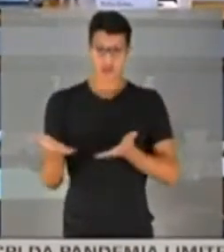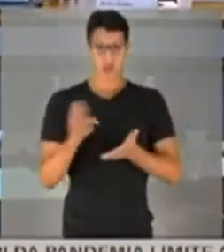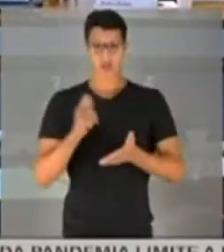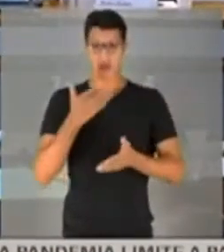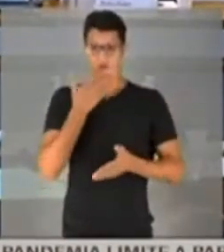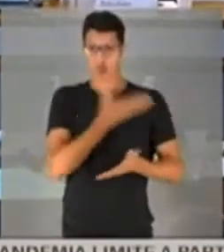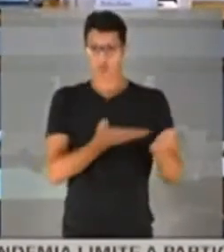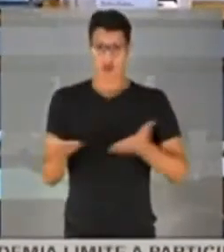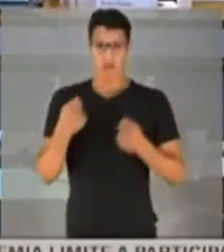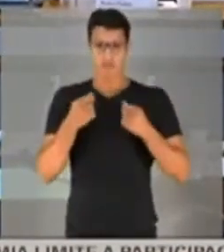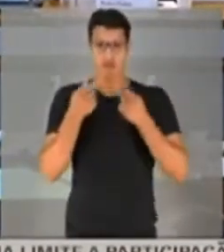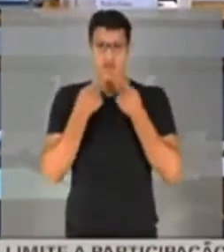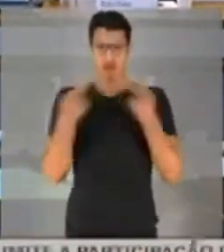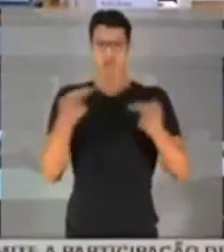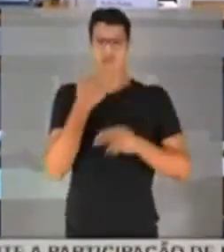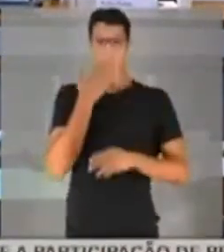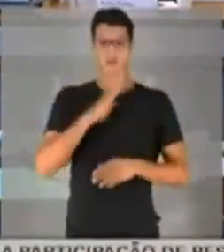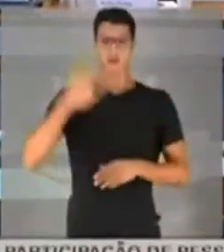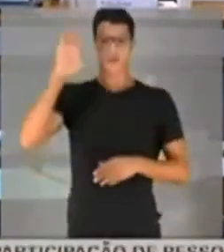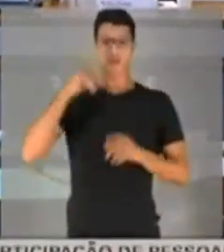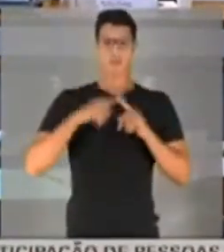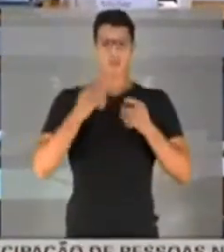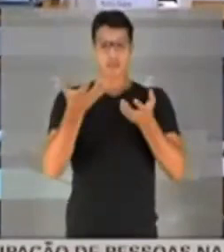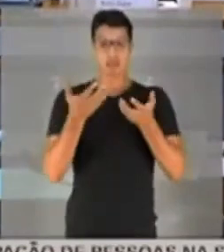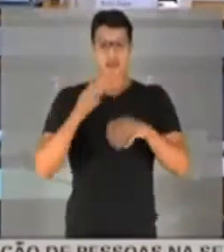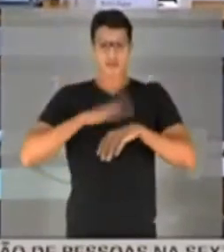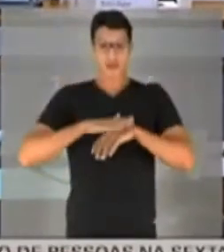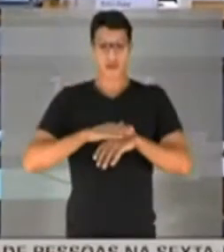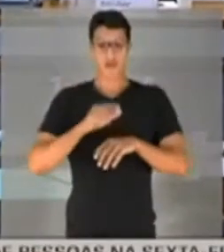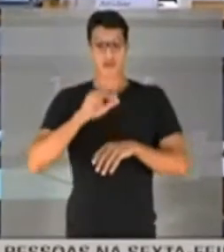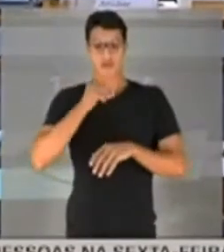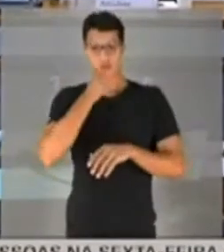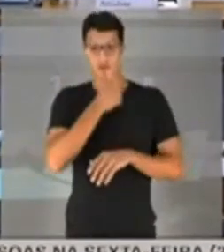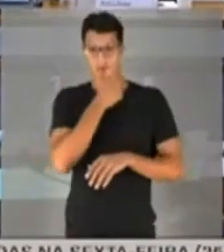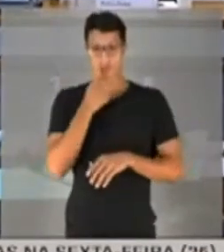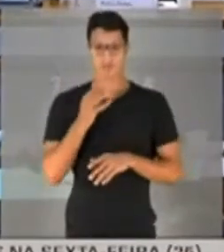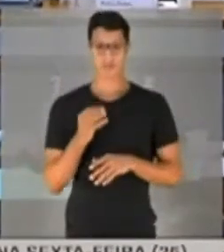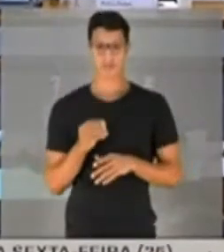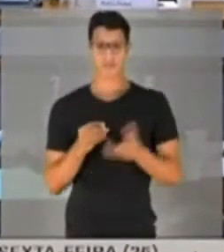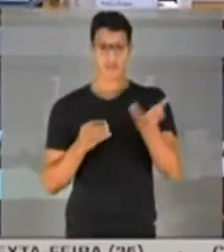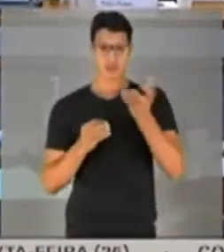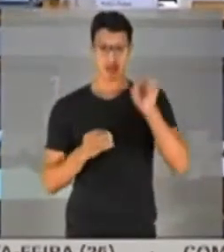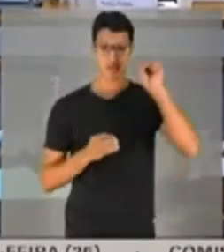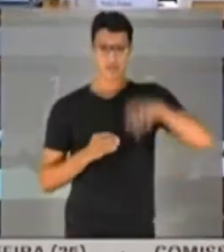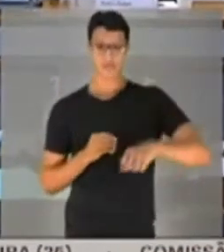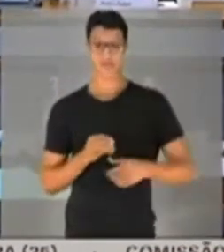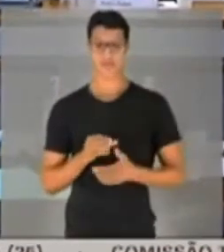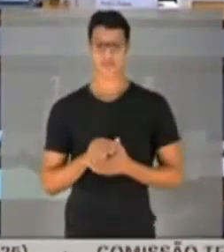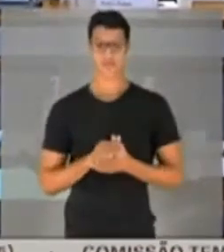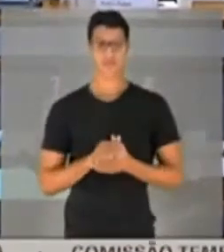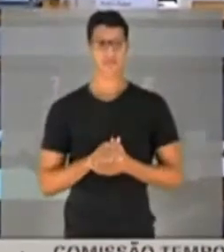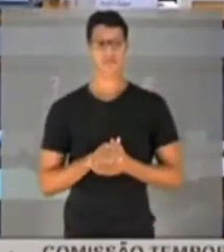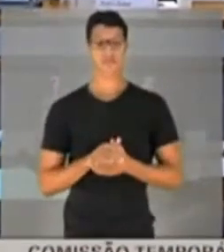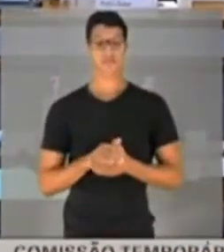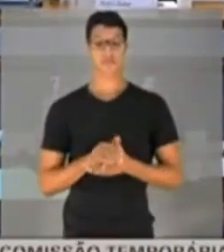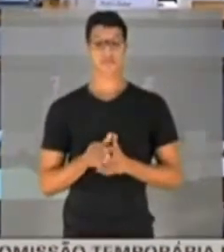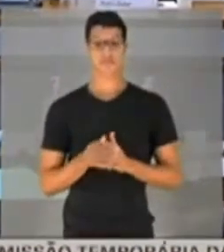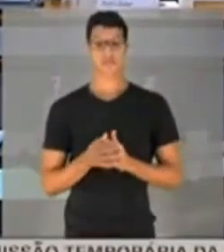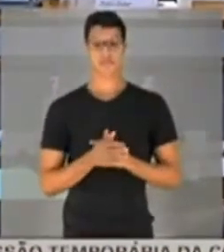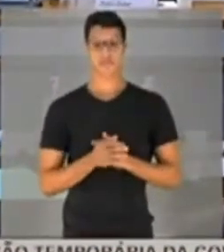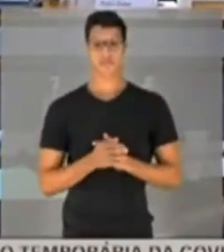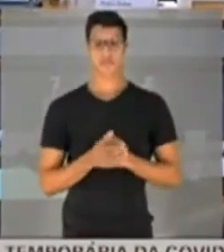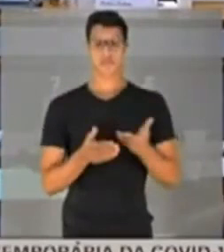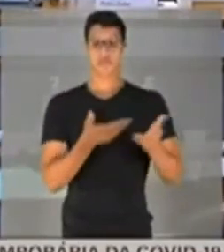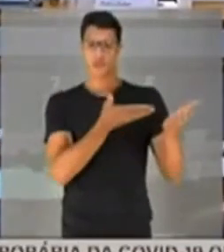não é convocado, não precisa fazer nenhum juramento, mas se assim eu quiser, eu farei o juramento de vossa excelência. Quero, sim. Doutor Pedro Halal,